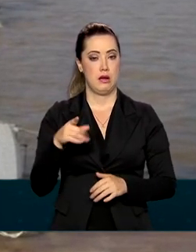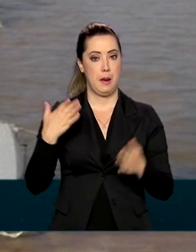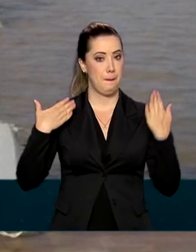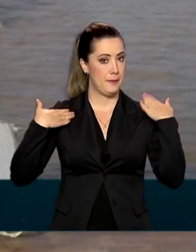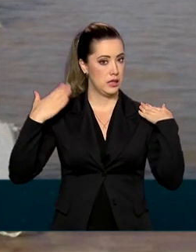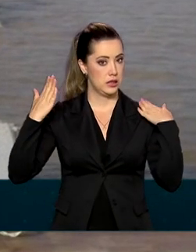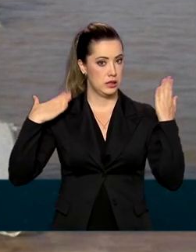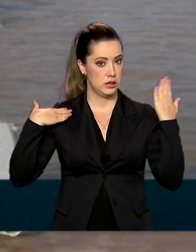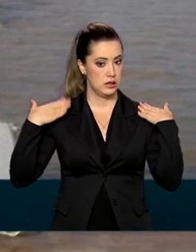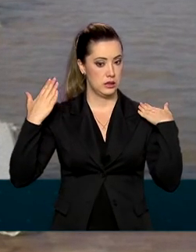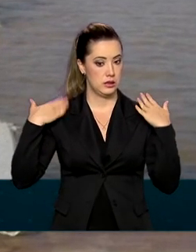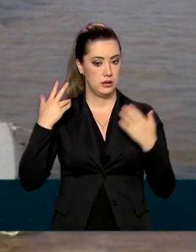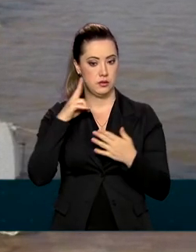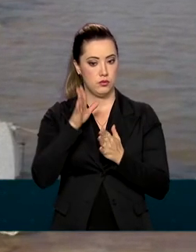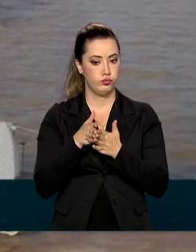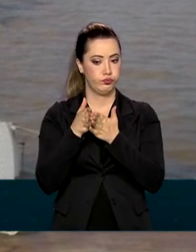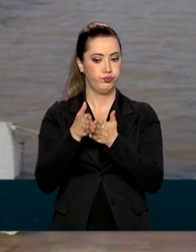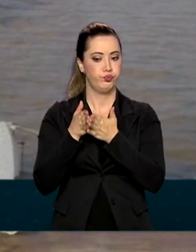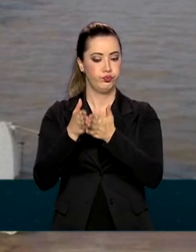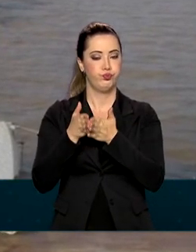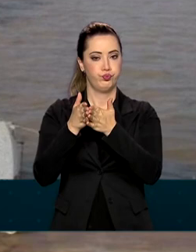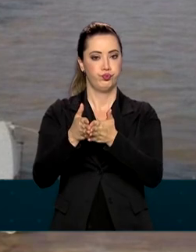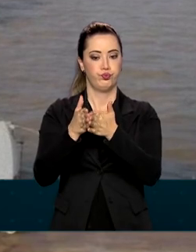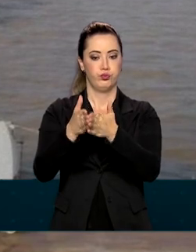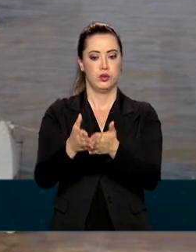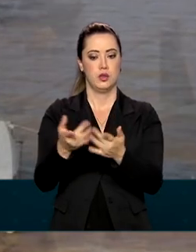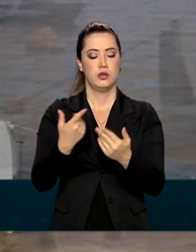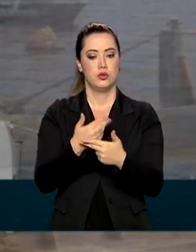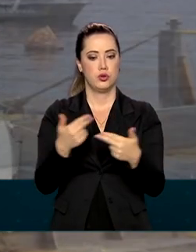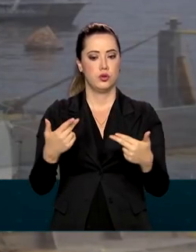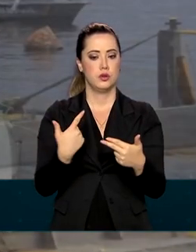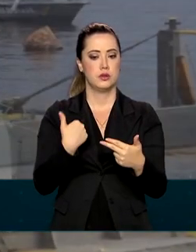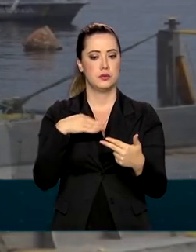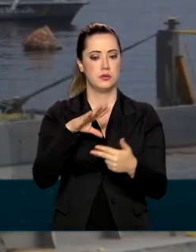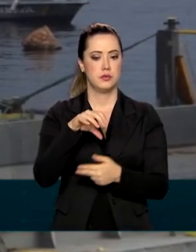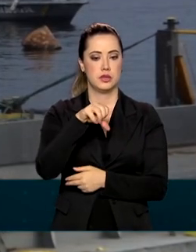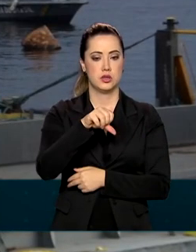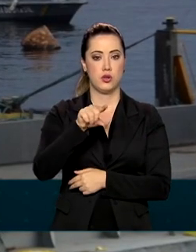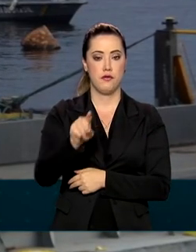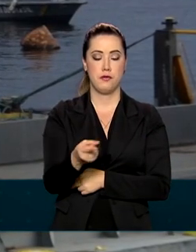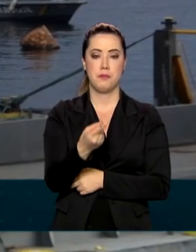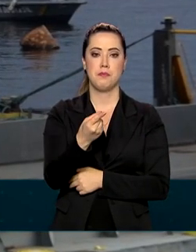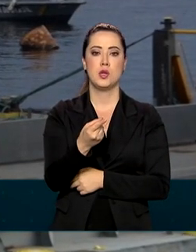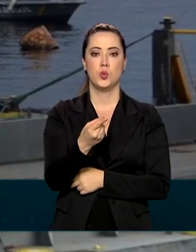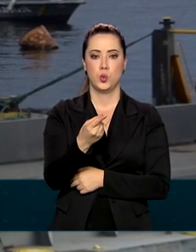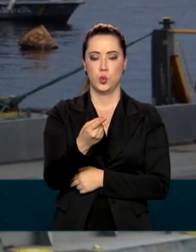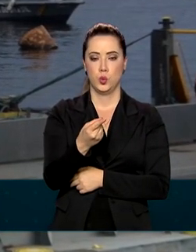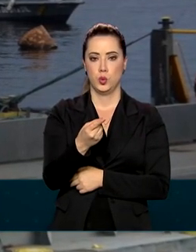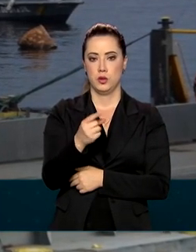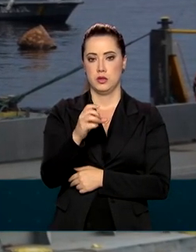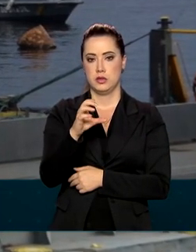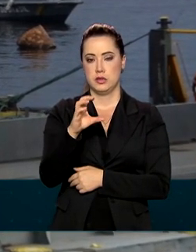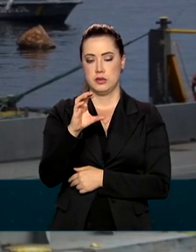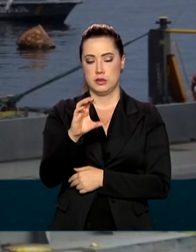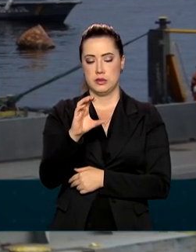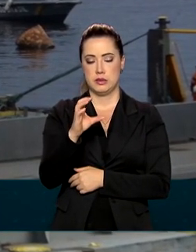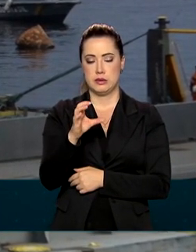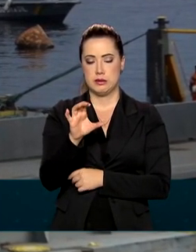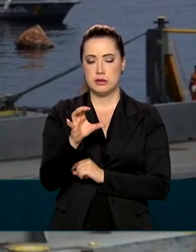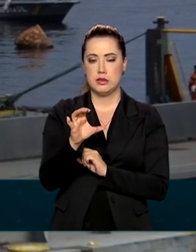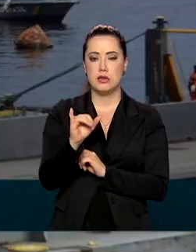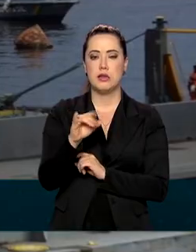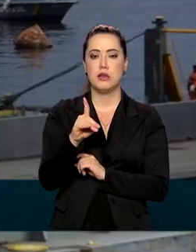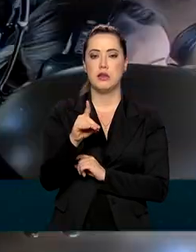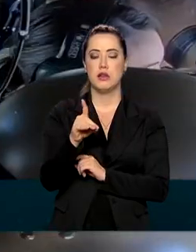acompanhou de Santarém a Manaus uma balsa com tanque, com o equivalente a 9 mil cilindros de oxigênio. A carga foi contratada